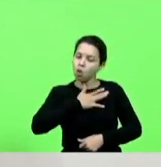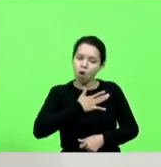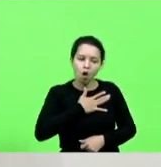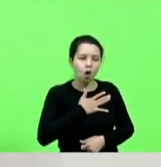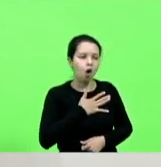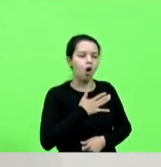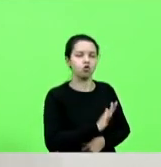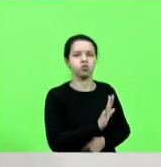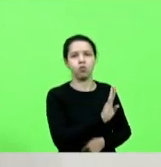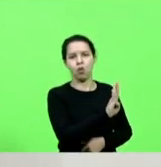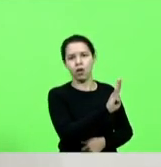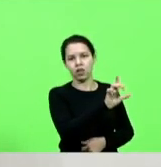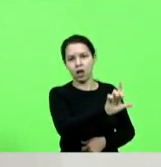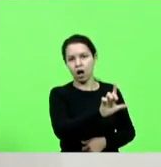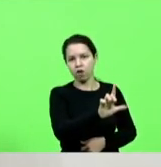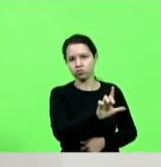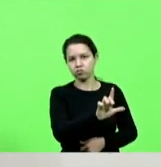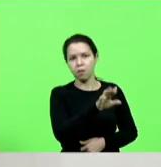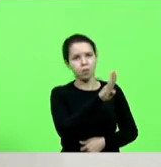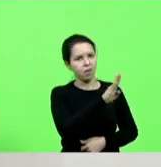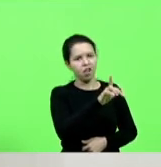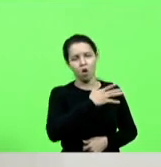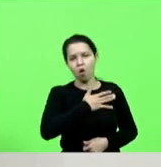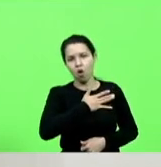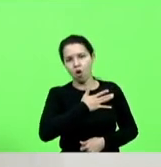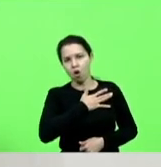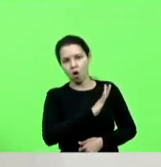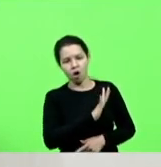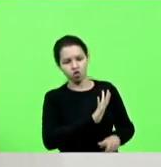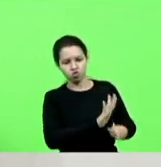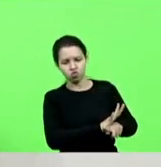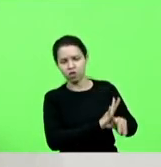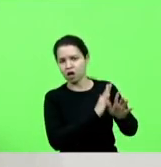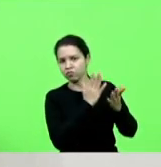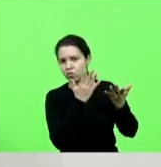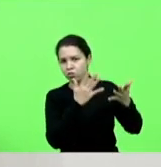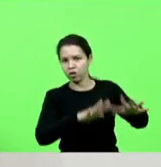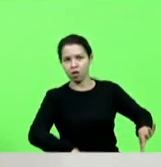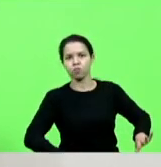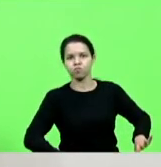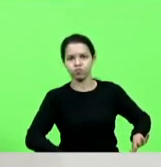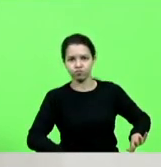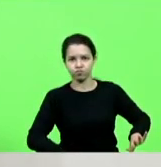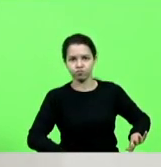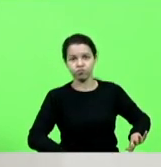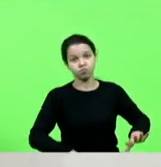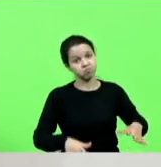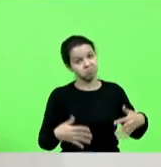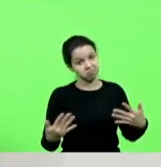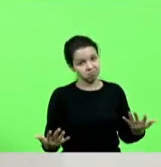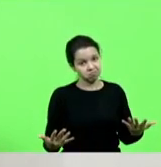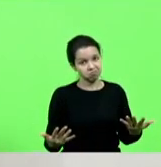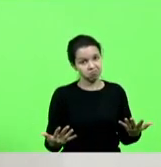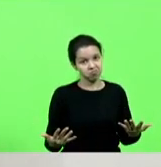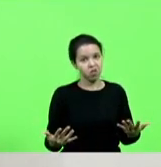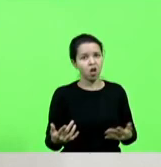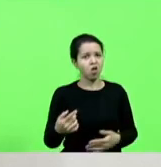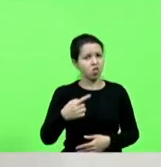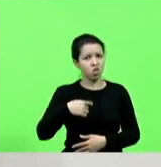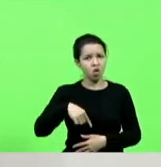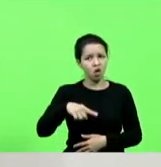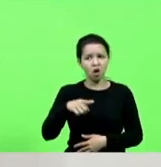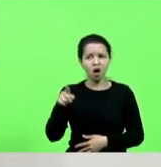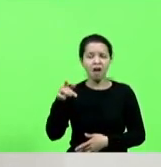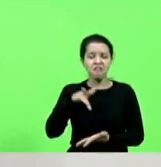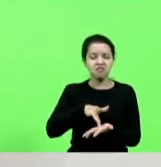não gosto da cidade de Blumenau e não vou ajudar Blumenau não nos faça acreditar que vai